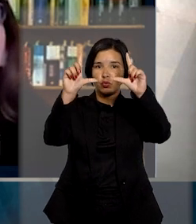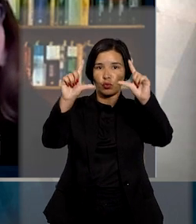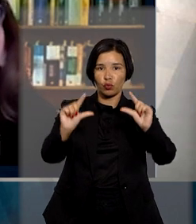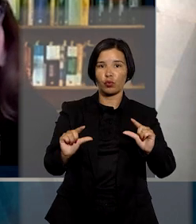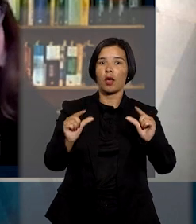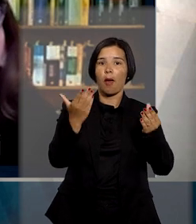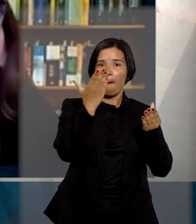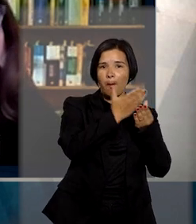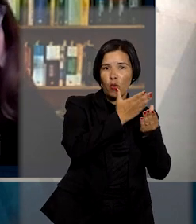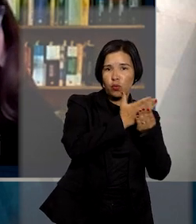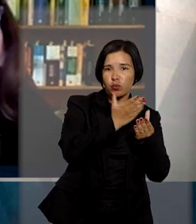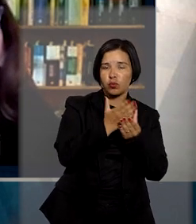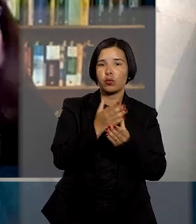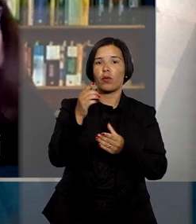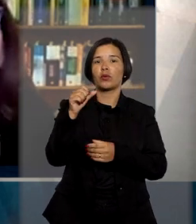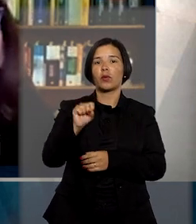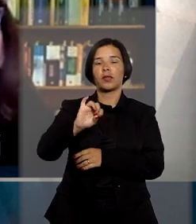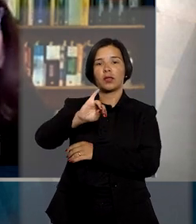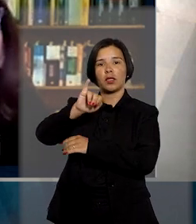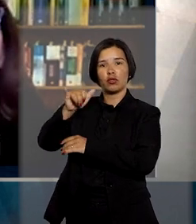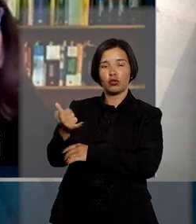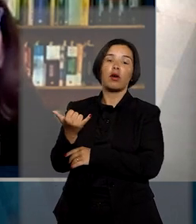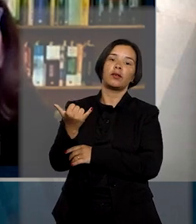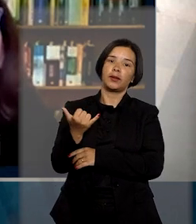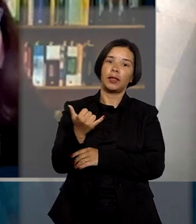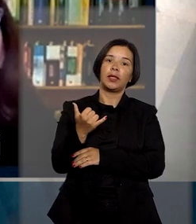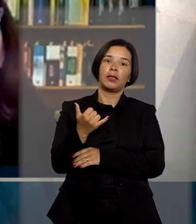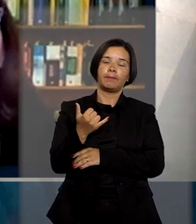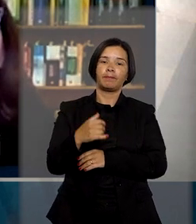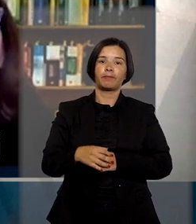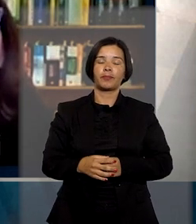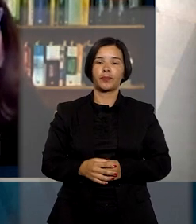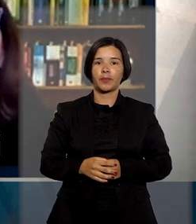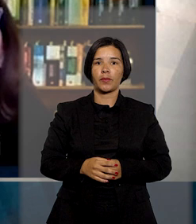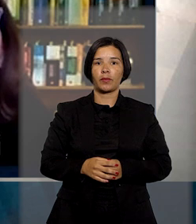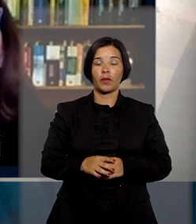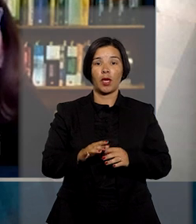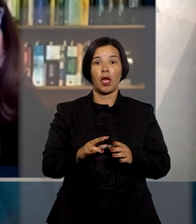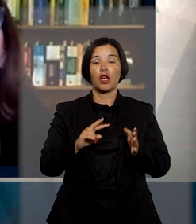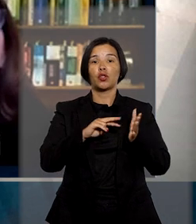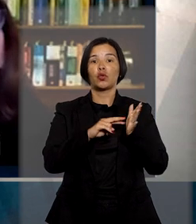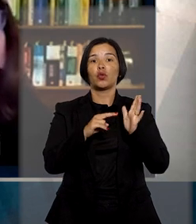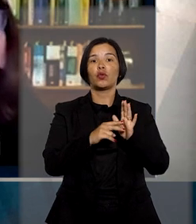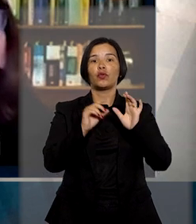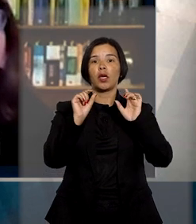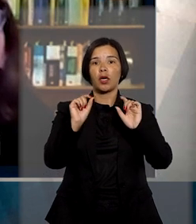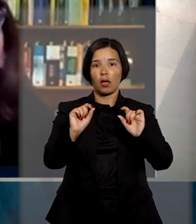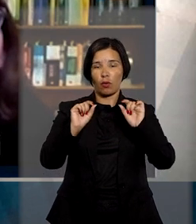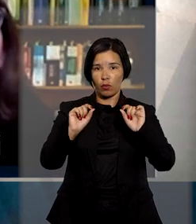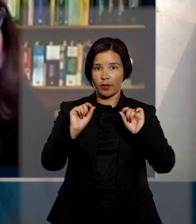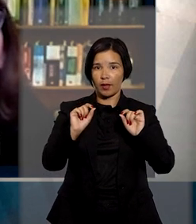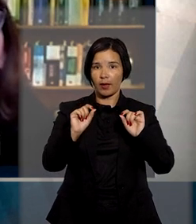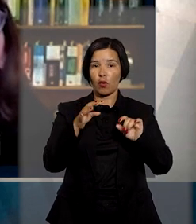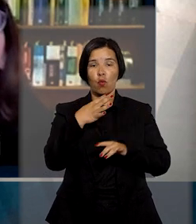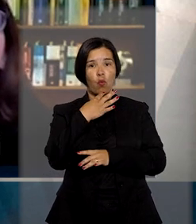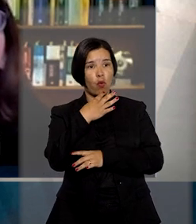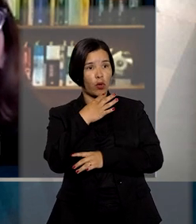reduzir o acervo deste tribunal de forma sensível. Isso se deve ao fato